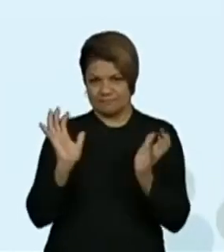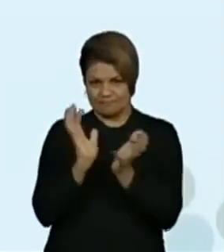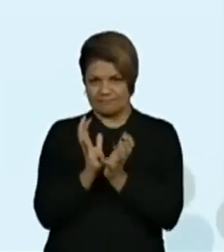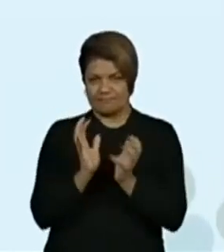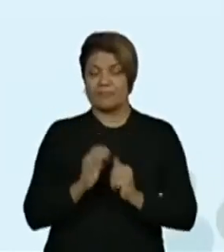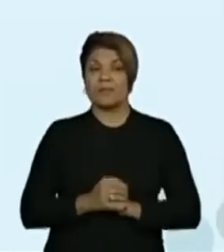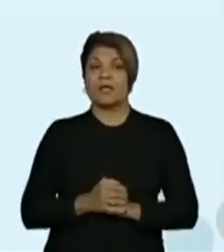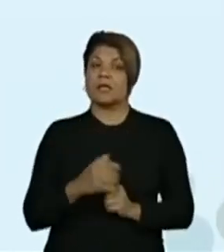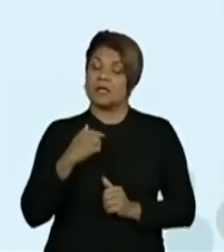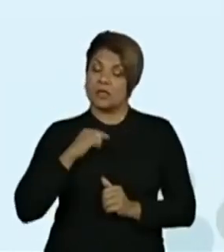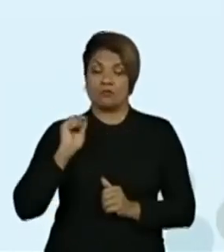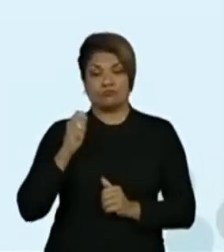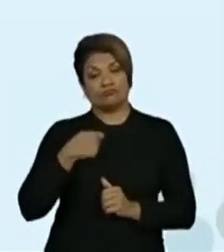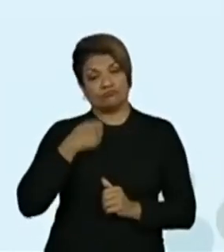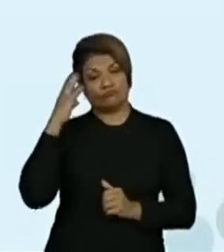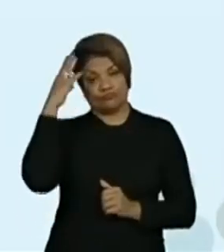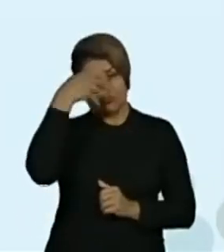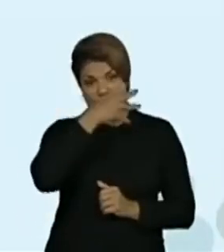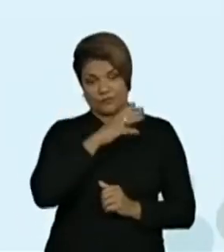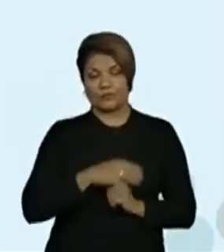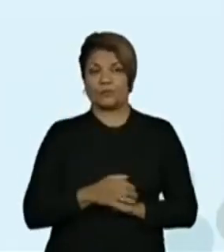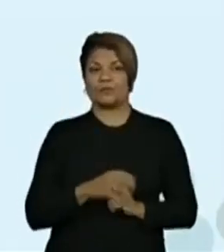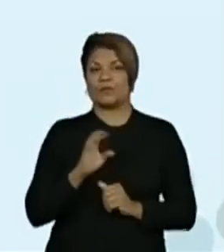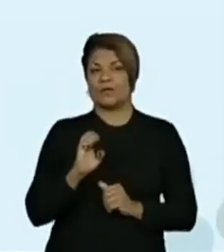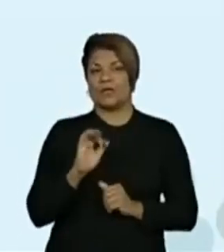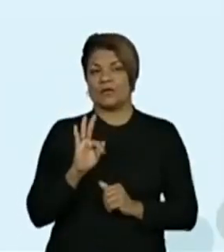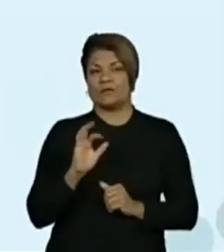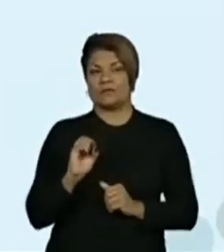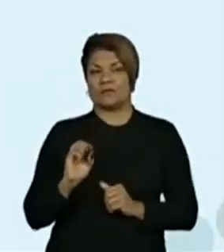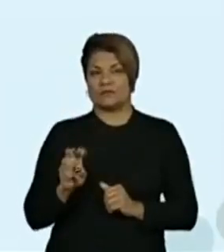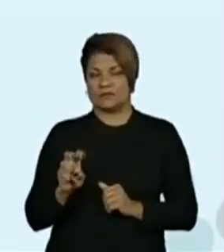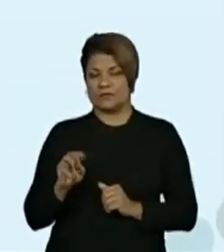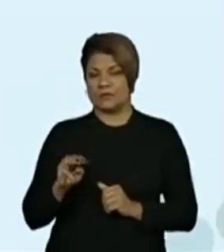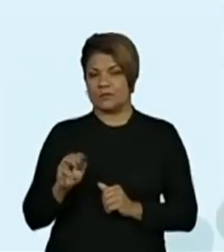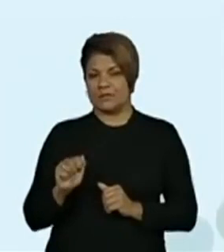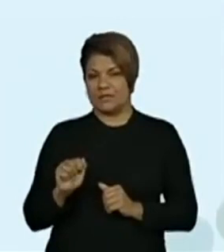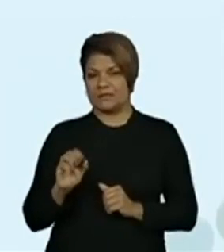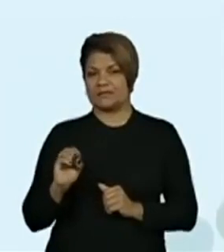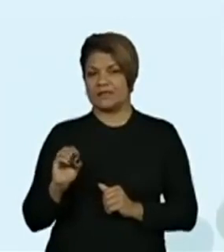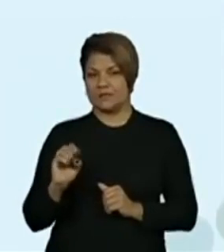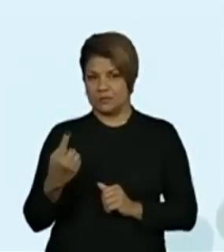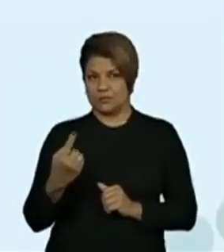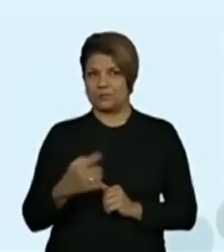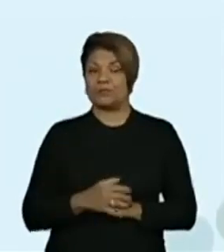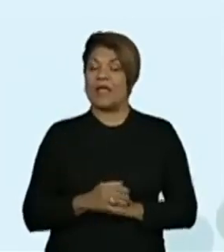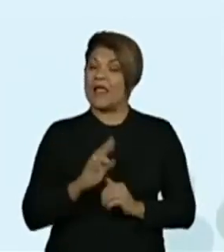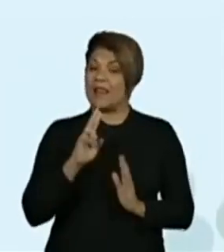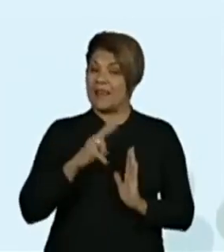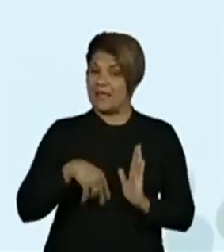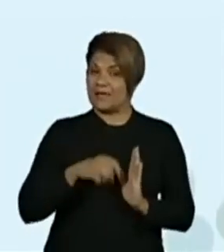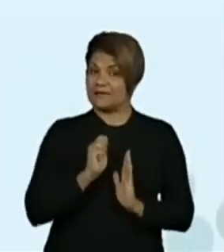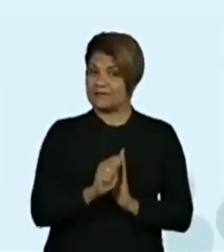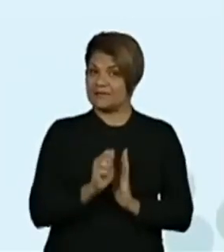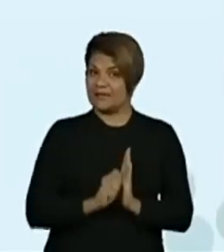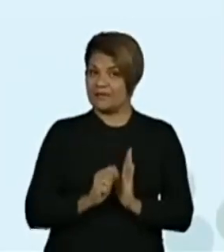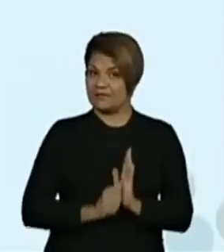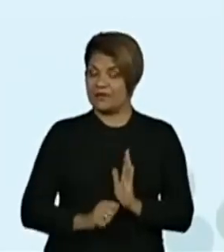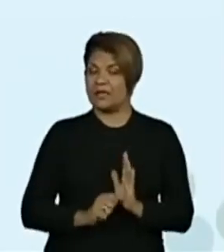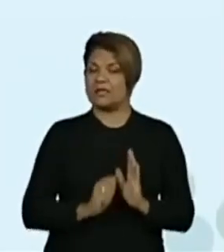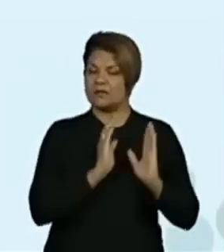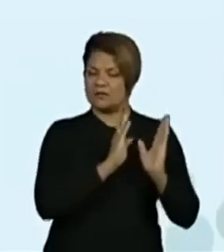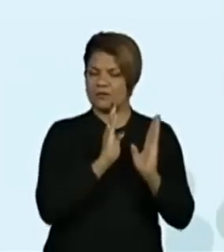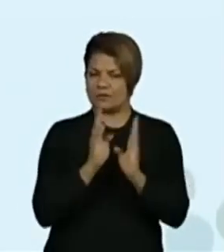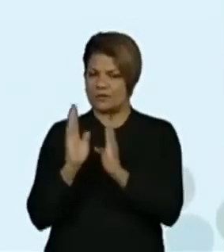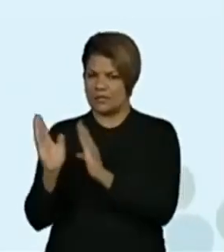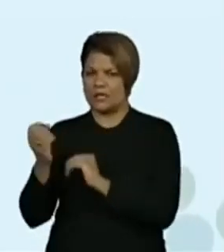Joelson. A habilidade é EF05MA01. Ler, escrever e ordenar